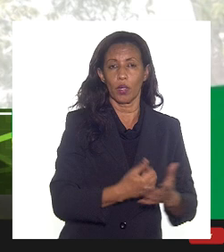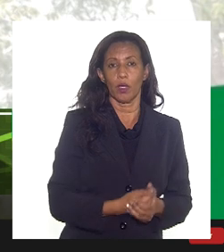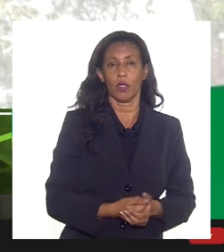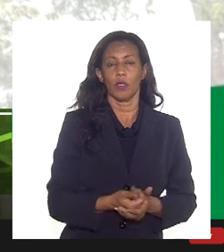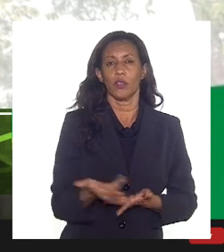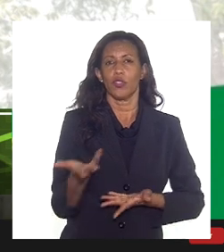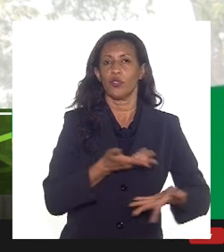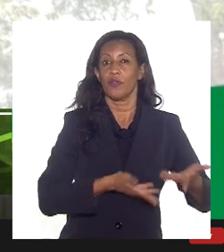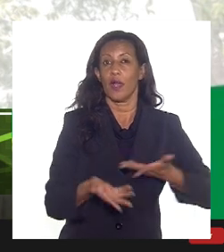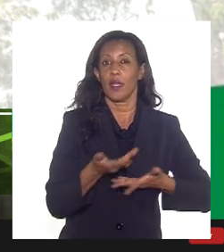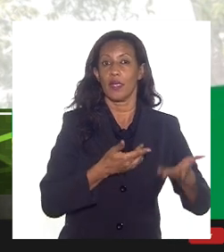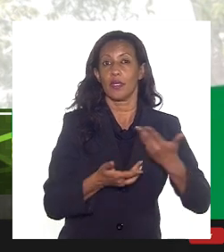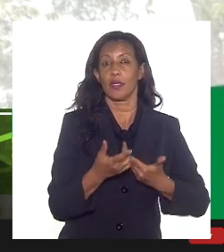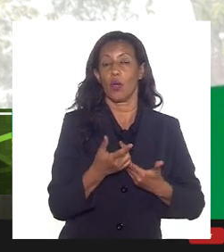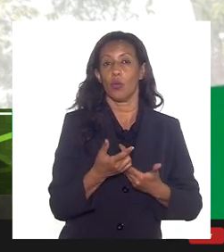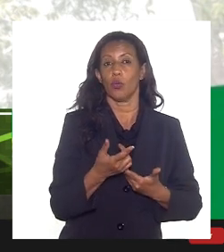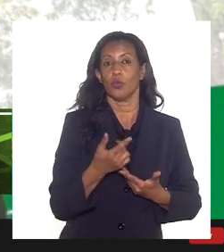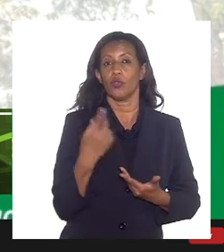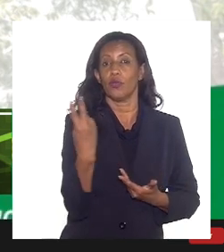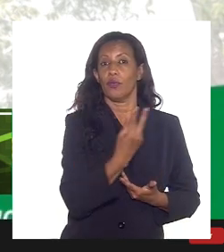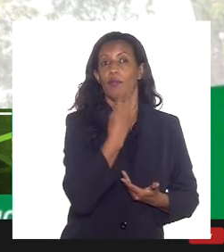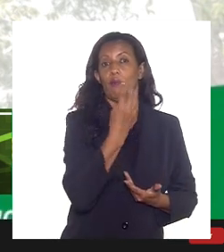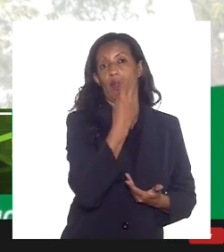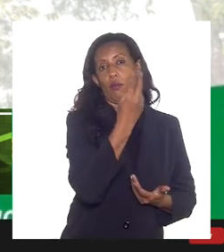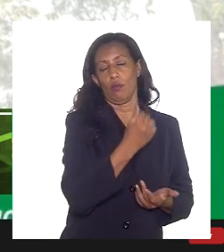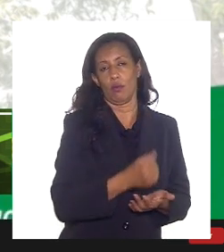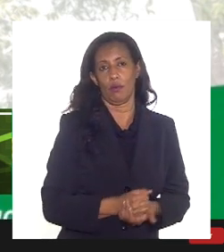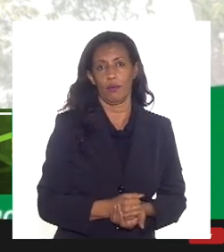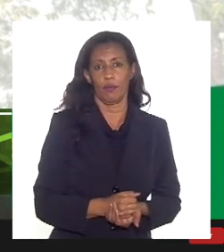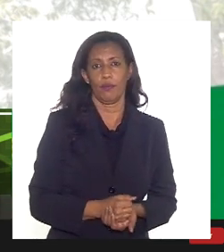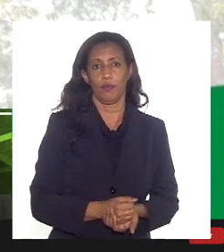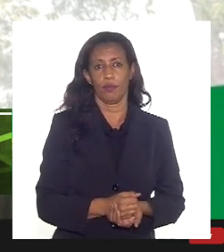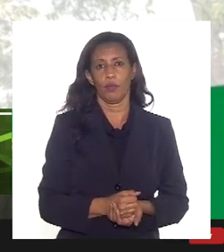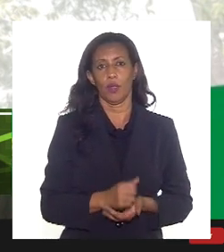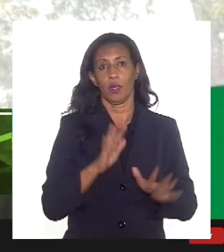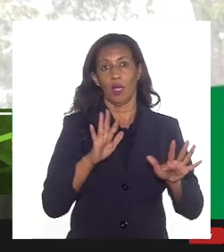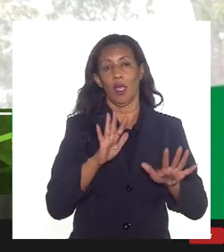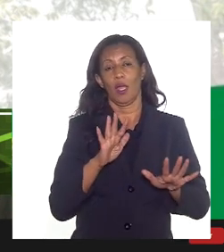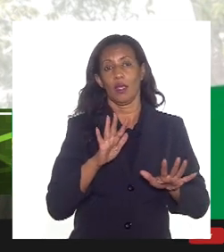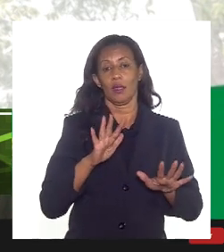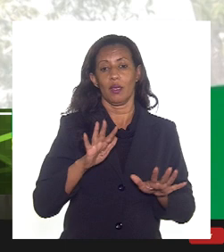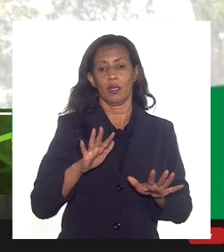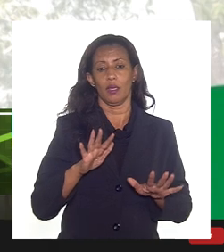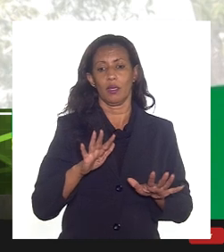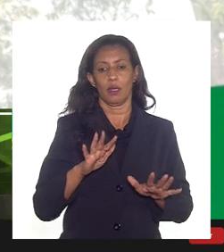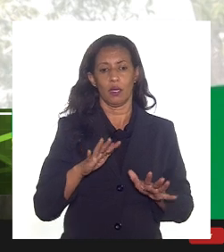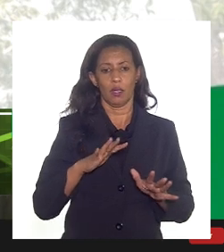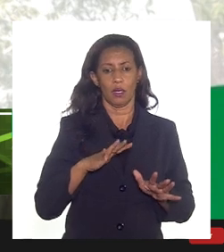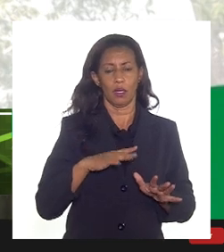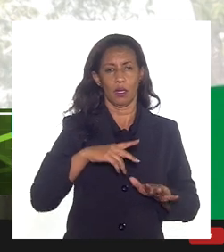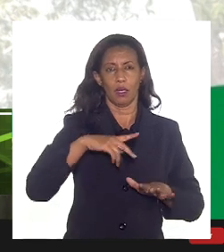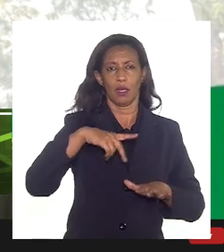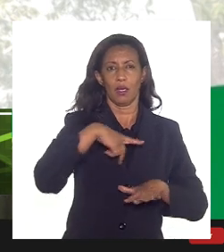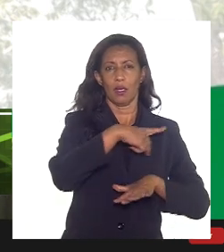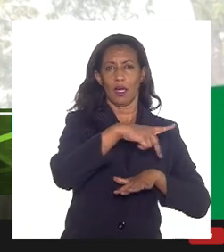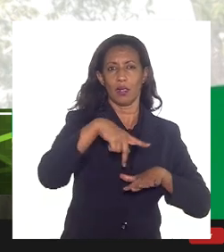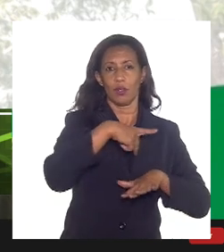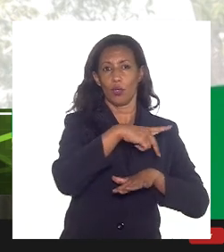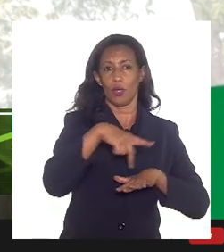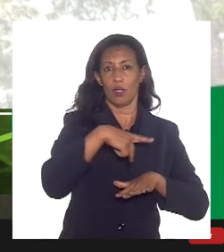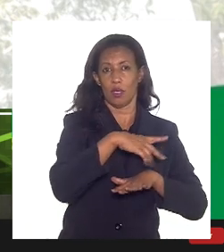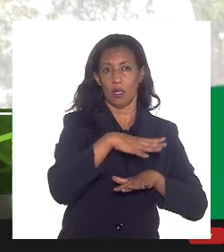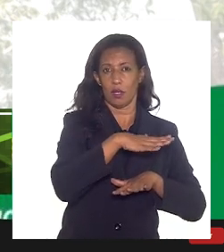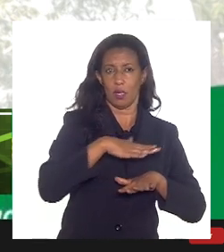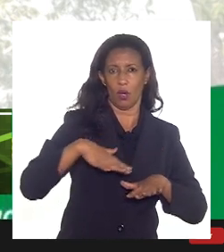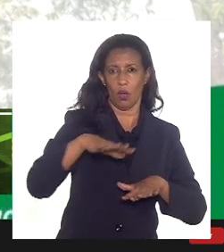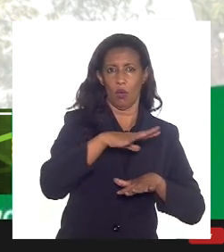variação cambial como decorrência da nacionalização de equipamentos sujeitos ao repetro que